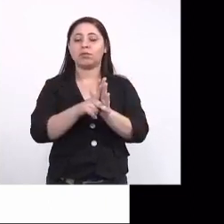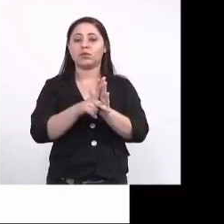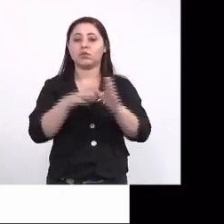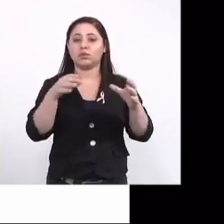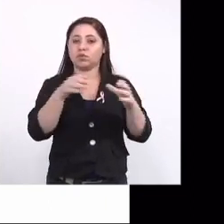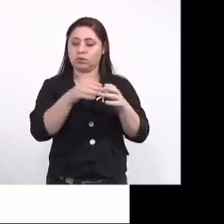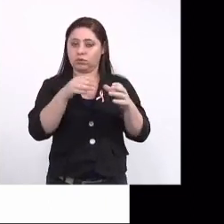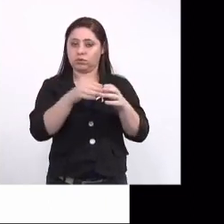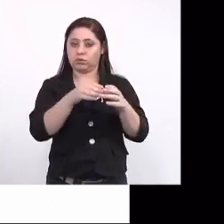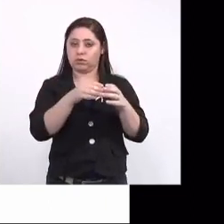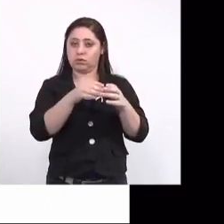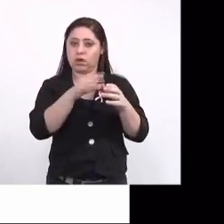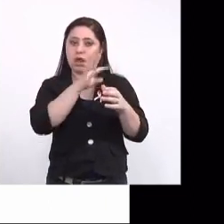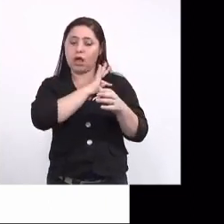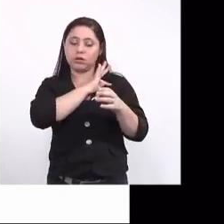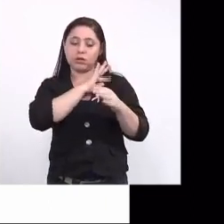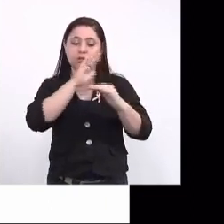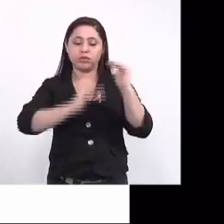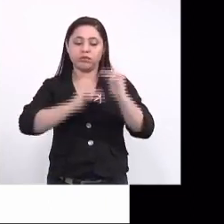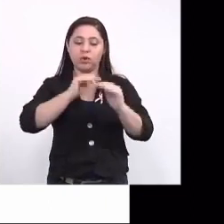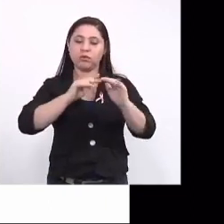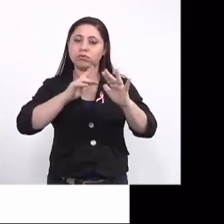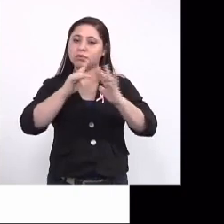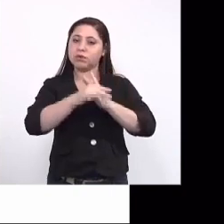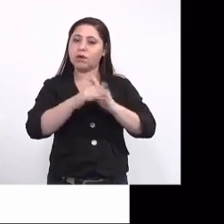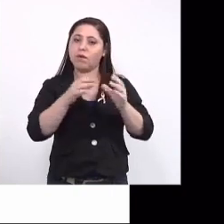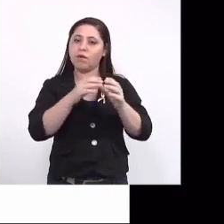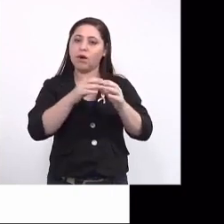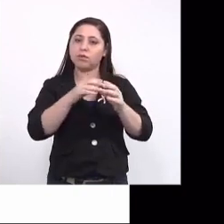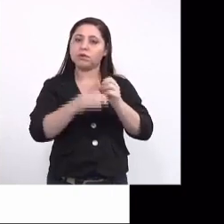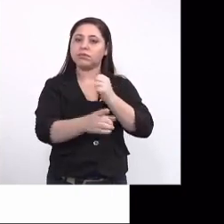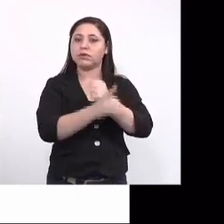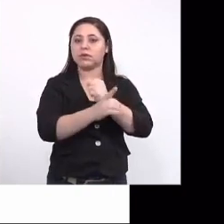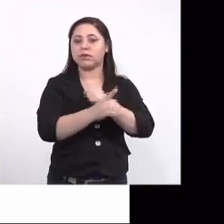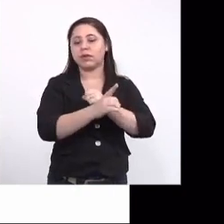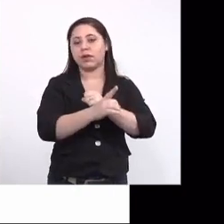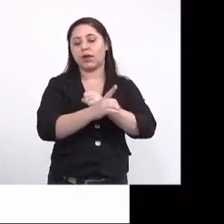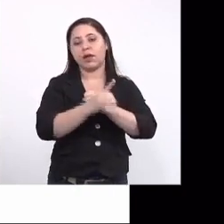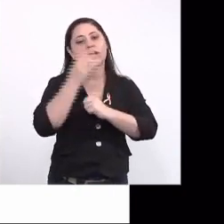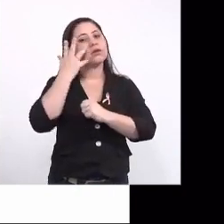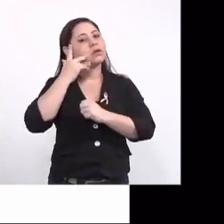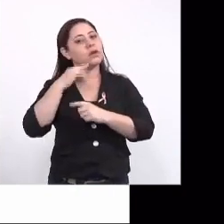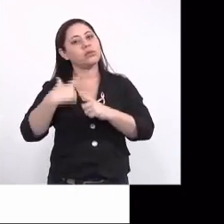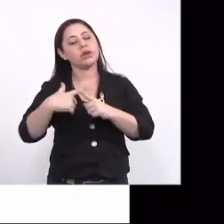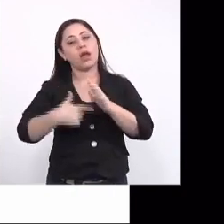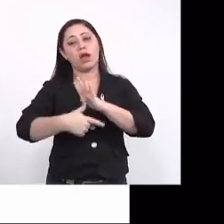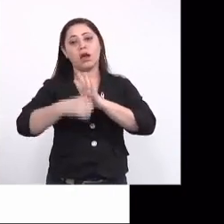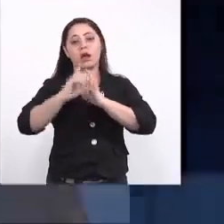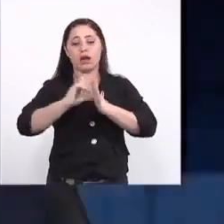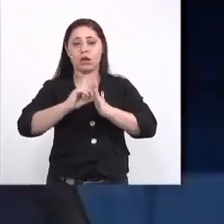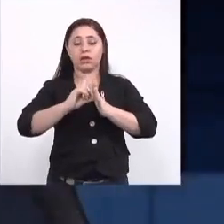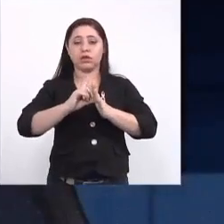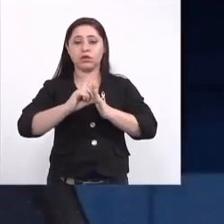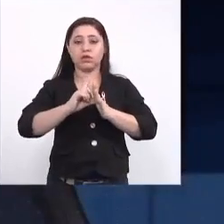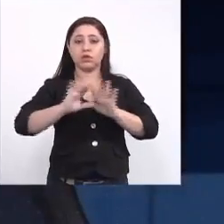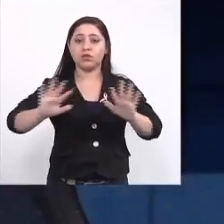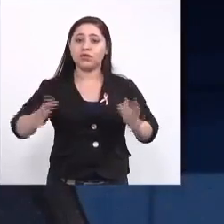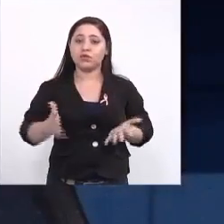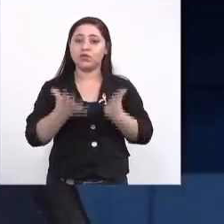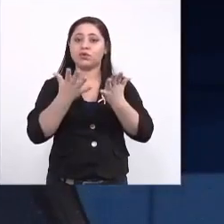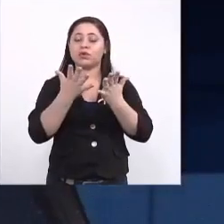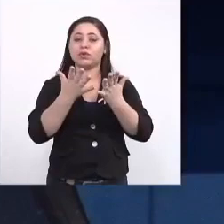necessário que uma equipe multiprofissional seja formada para atender as suas crianças, porque quanto mais cedo elas forem estimuladas,